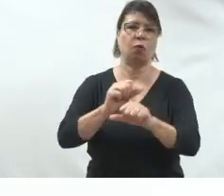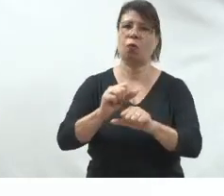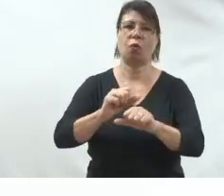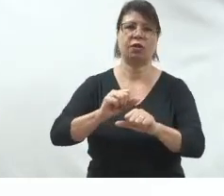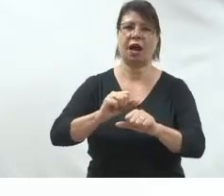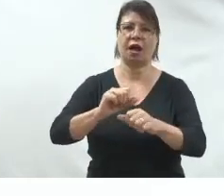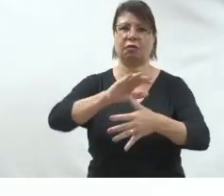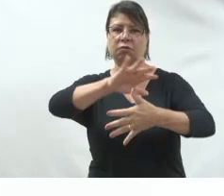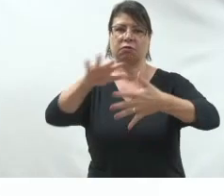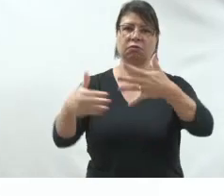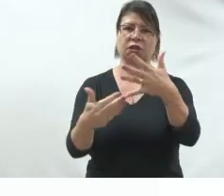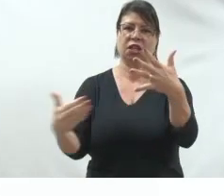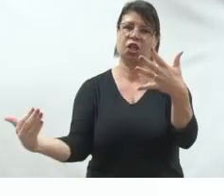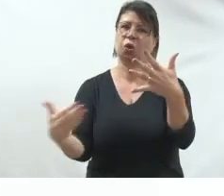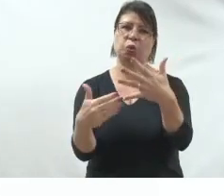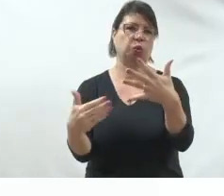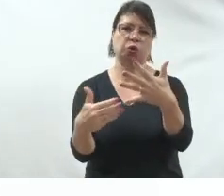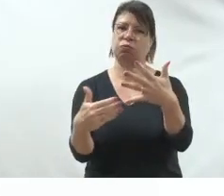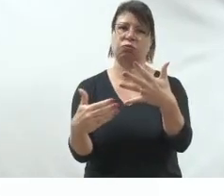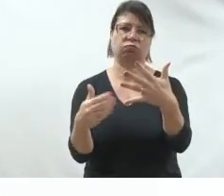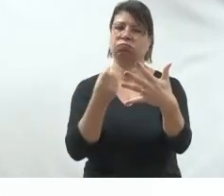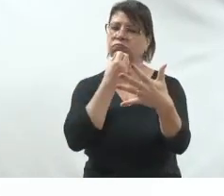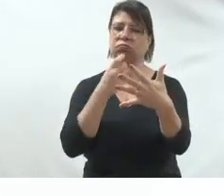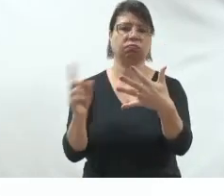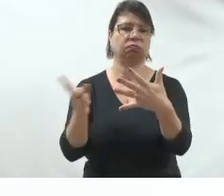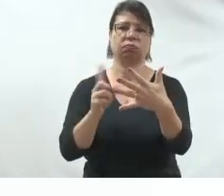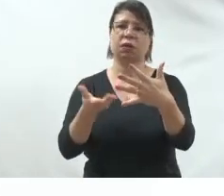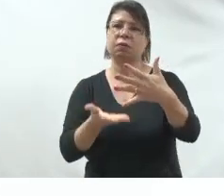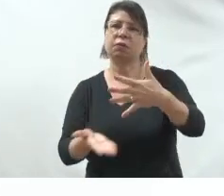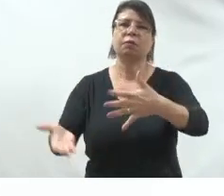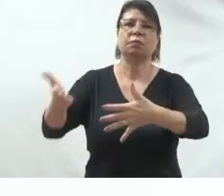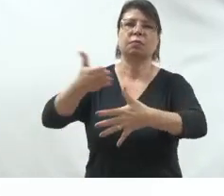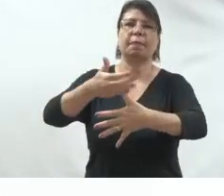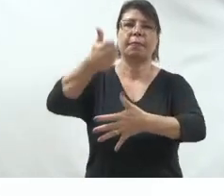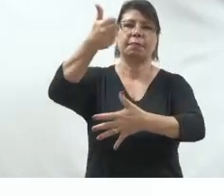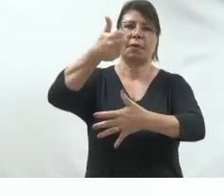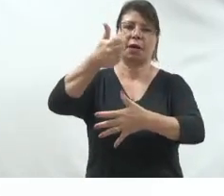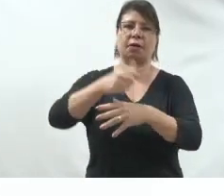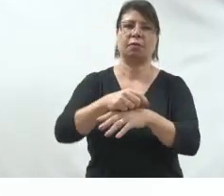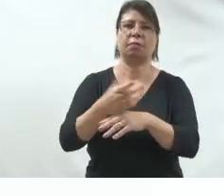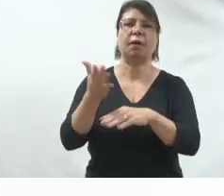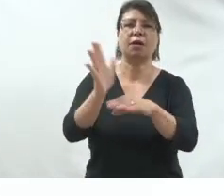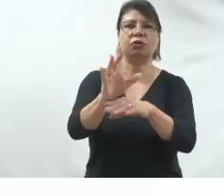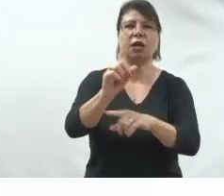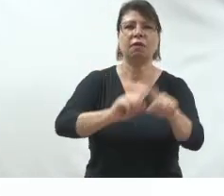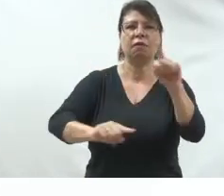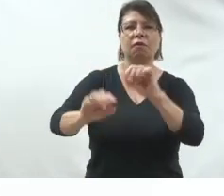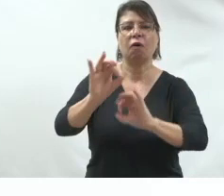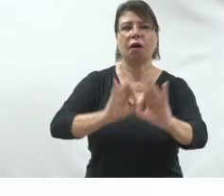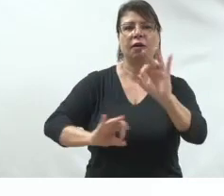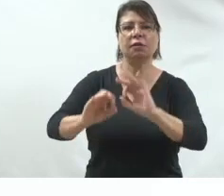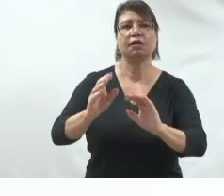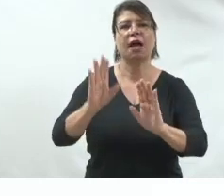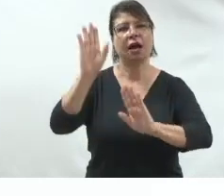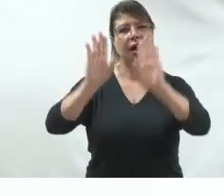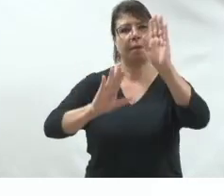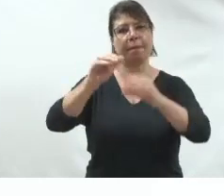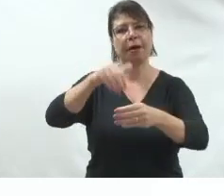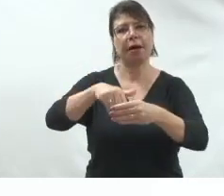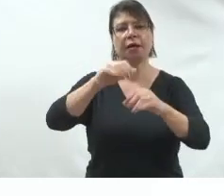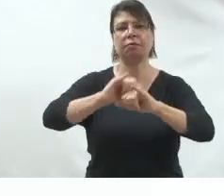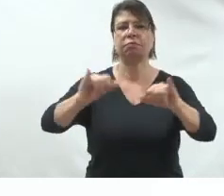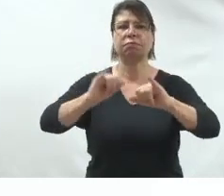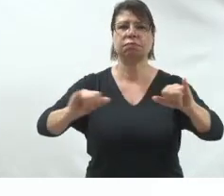que faça essa cadência, que aqueça a campanha eleitoral, de vocês, de modo que vocês possam ter êxito